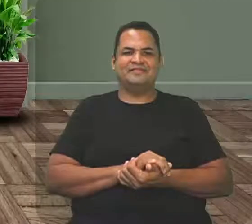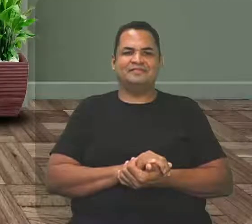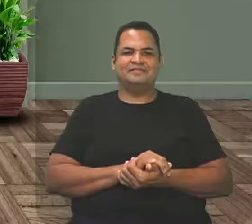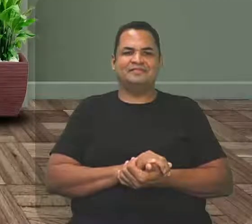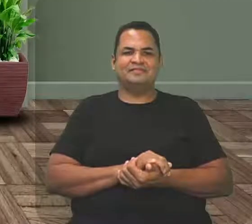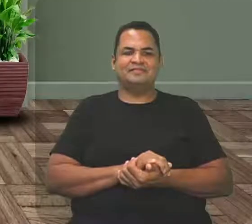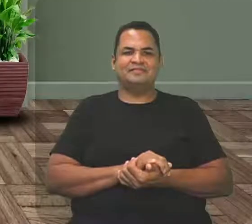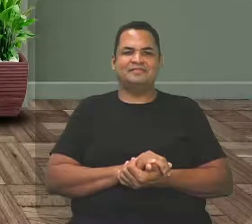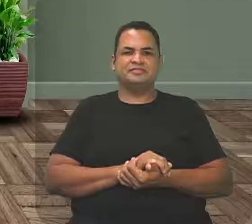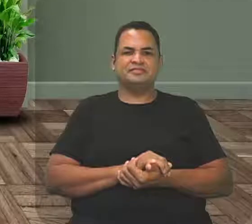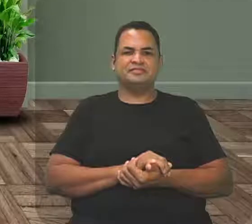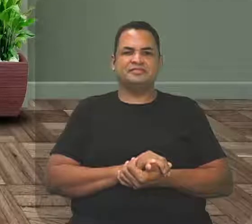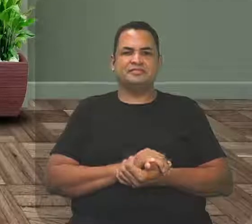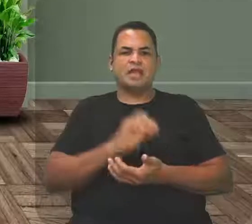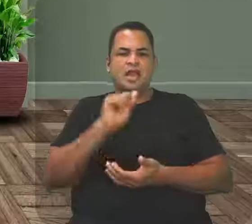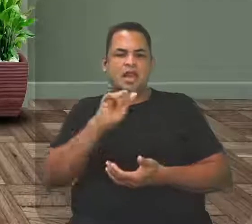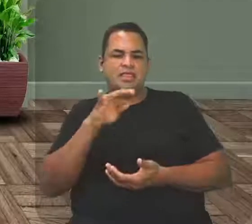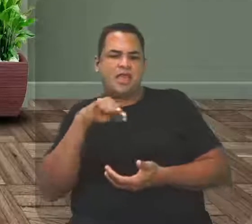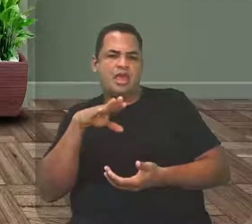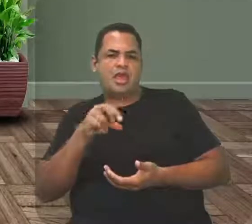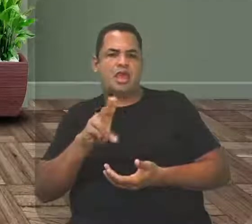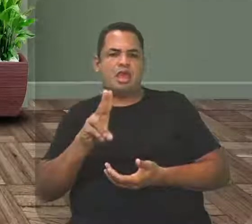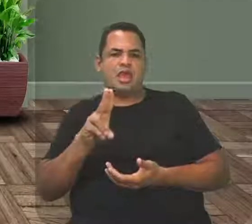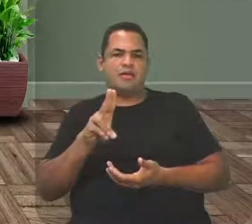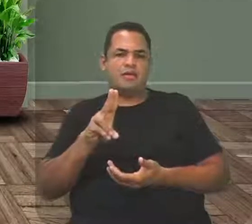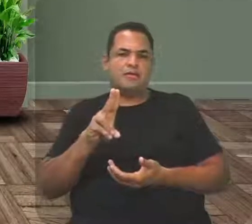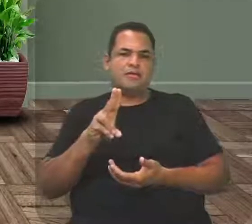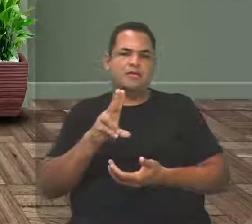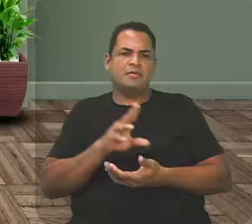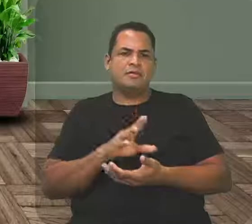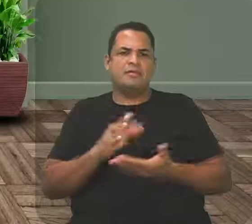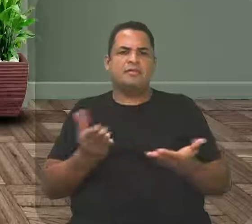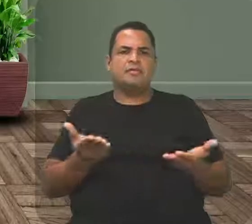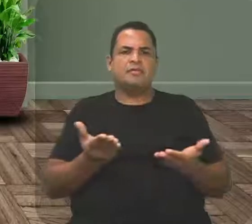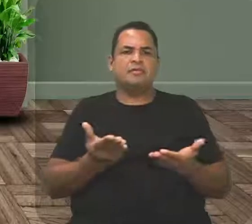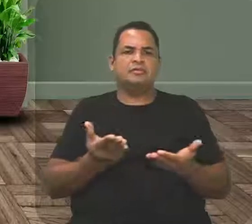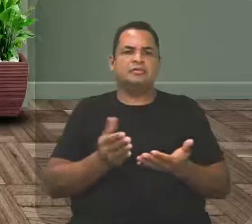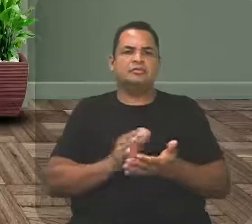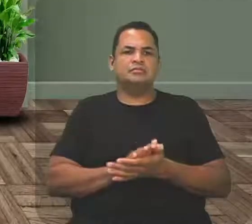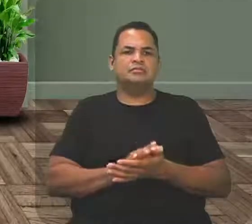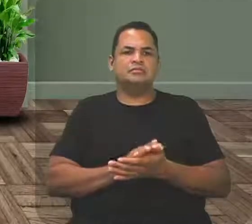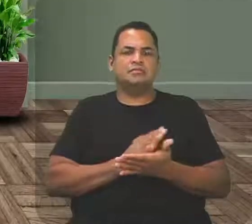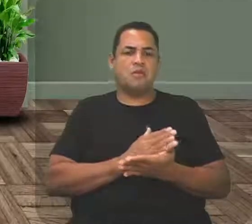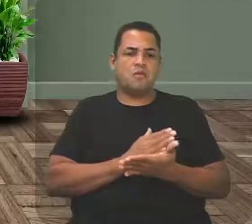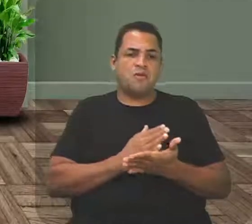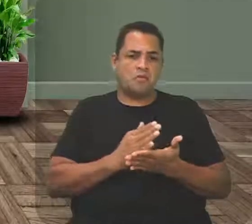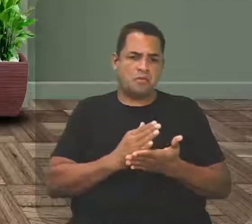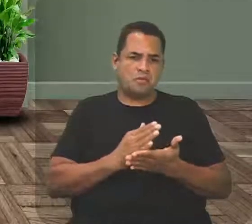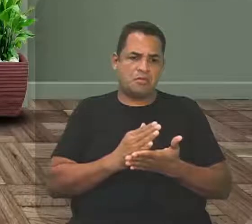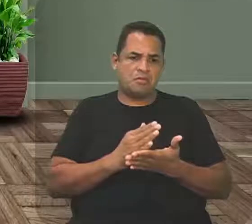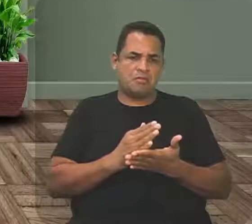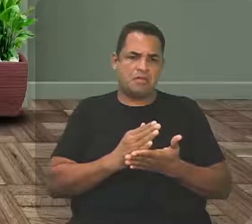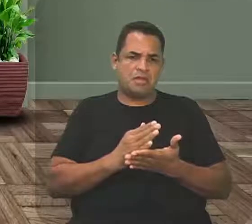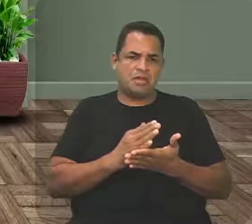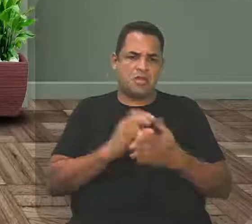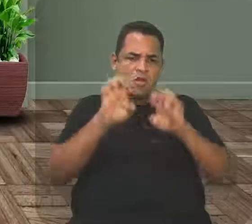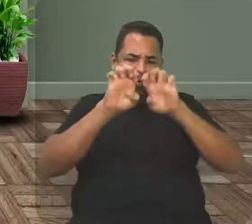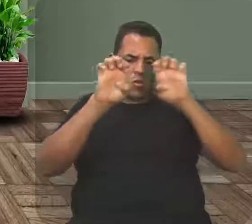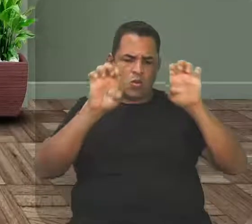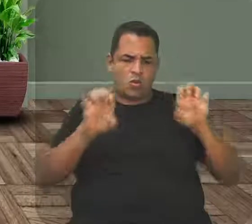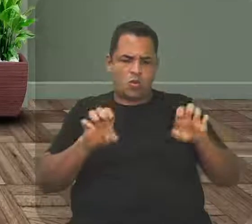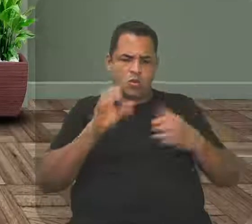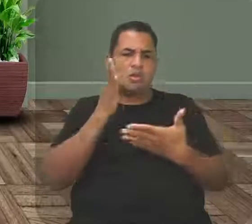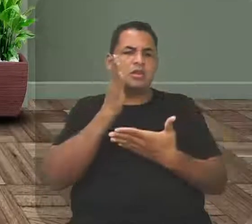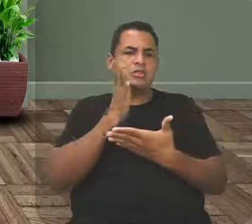Beleza. Então, ateu, né? Olha só. Ateu. No primeiro momento, é tanto que a estrutura, ela foi